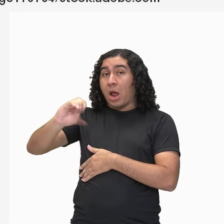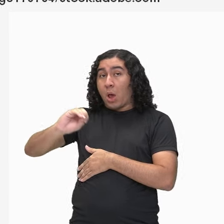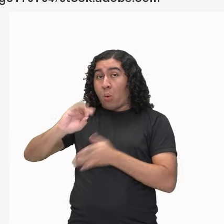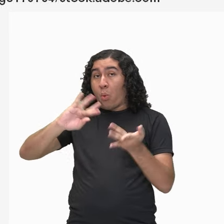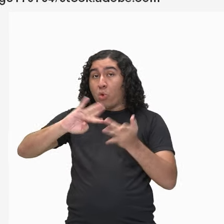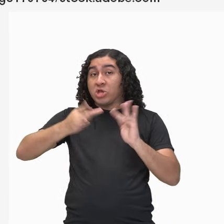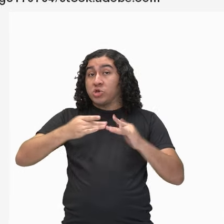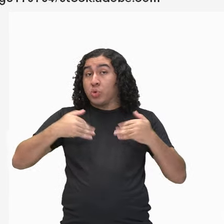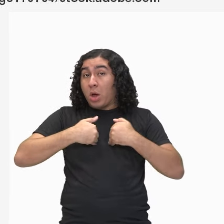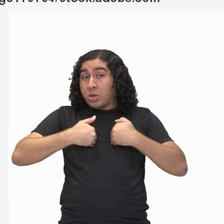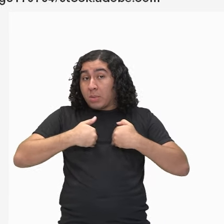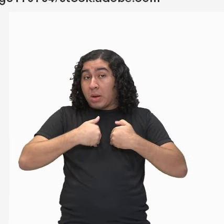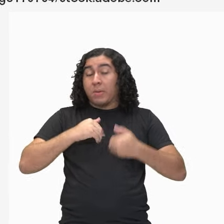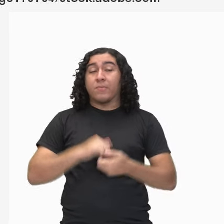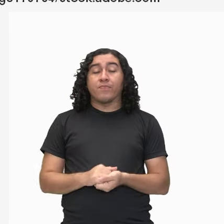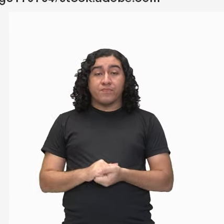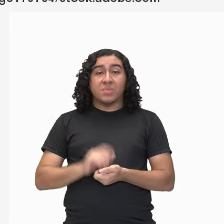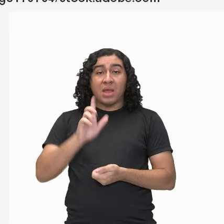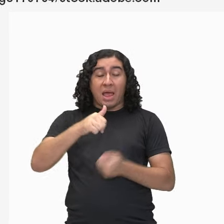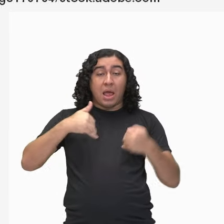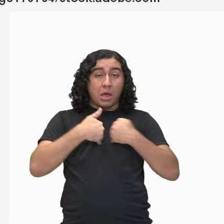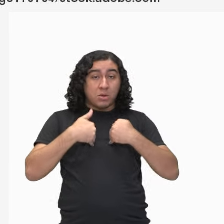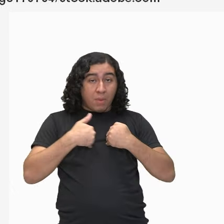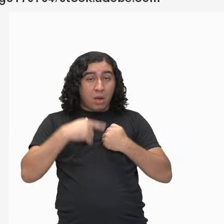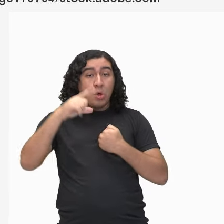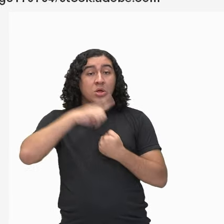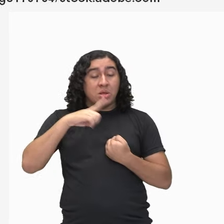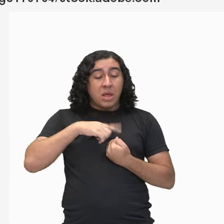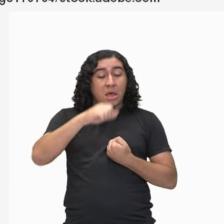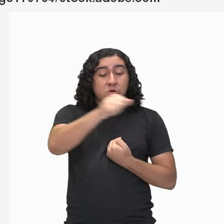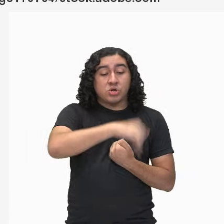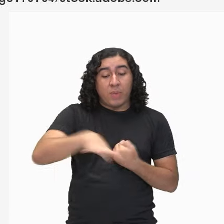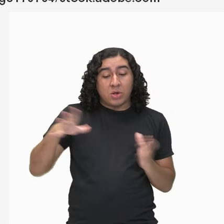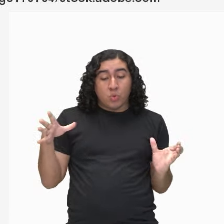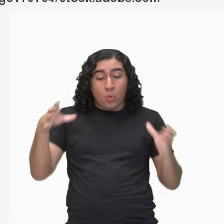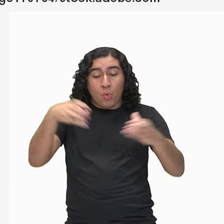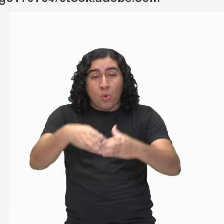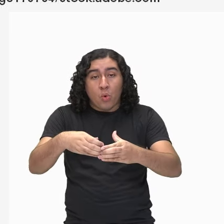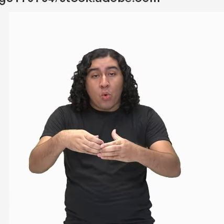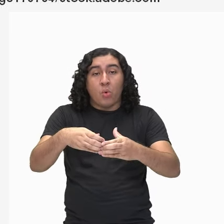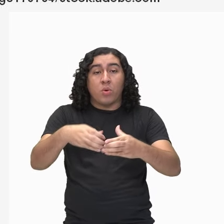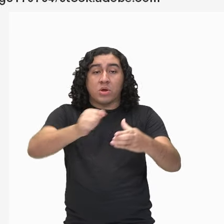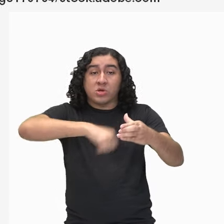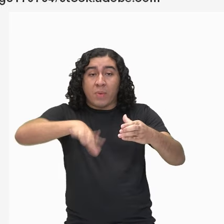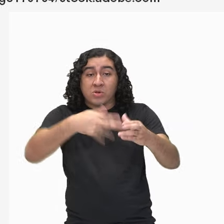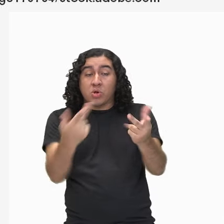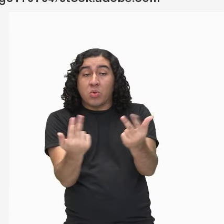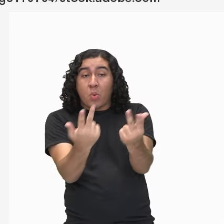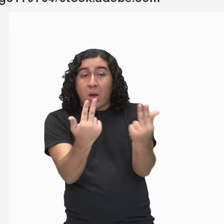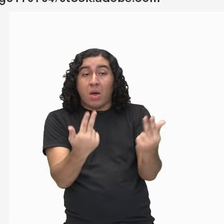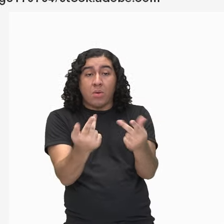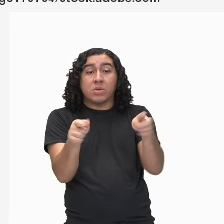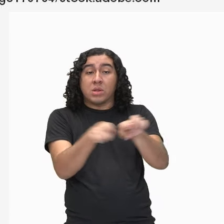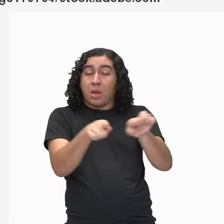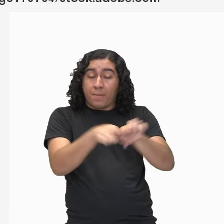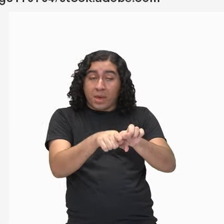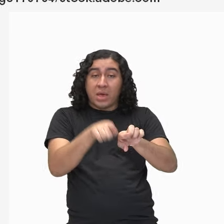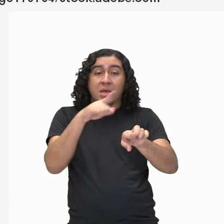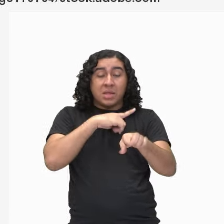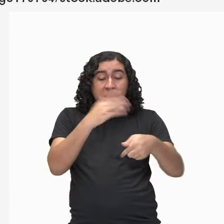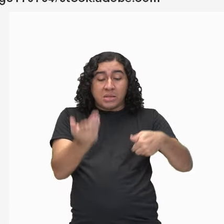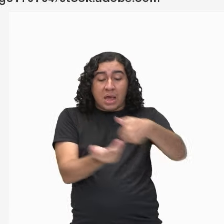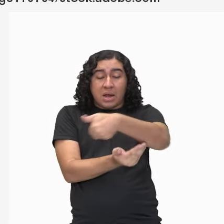estão no mesmo local e área interagindo. E aí pra gente representar uma população, a gente trouxe essas capivaras.